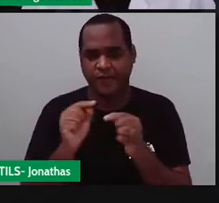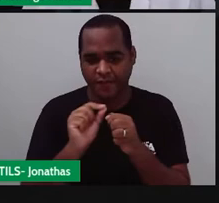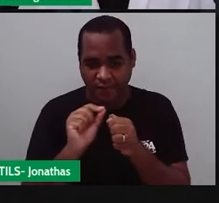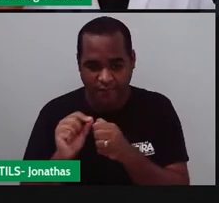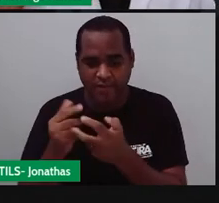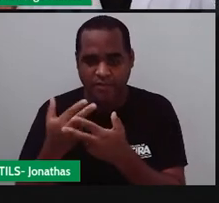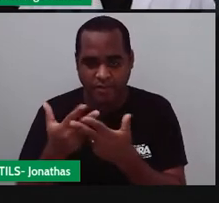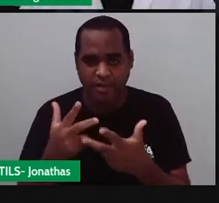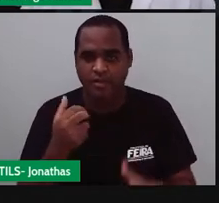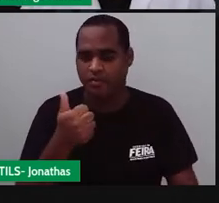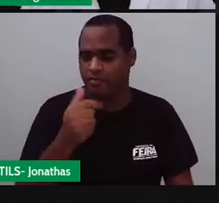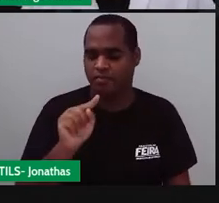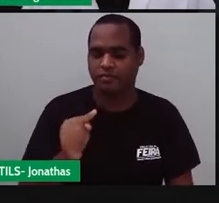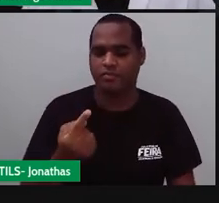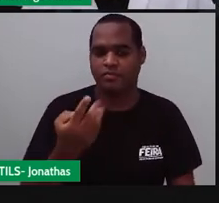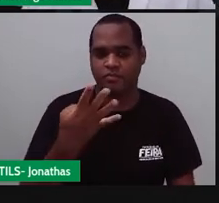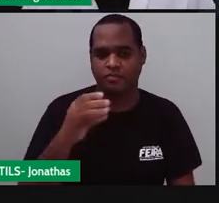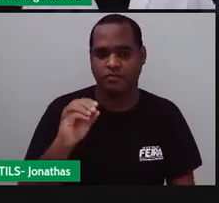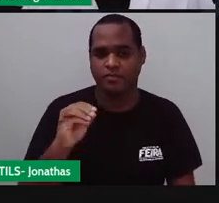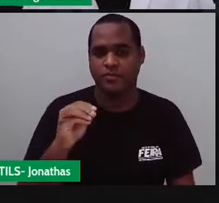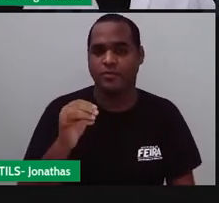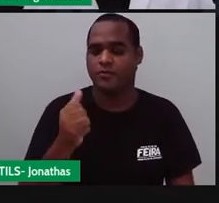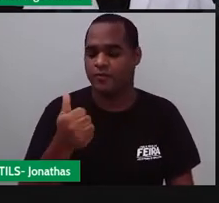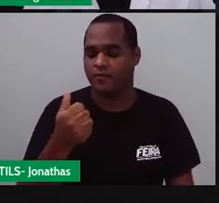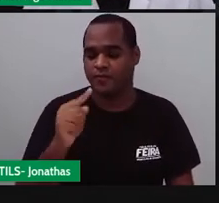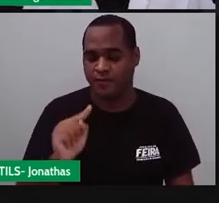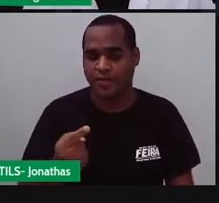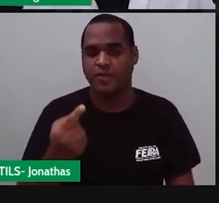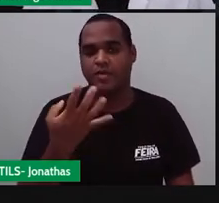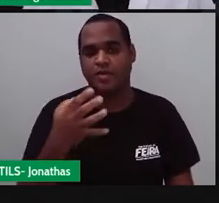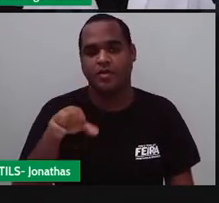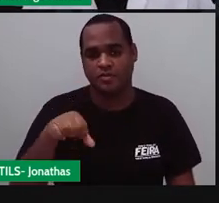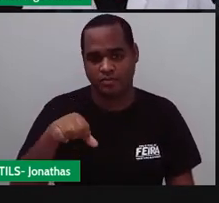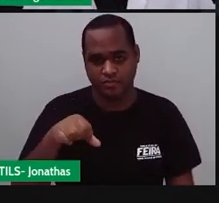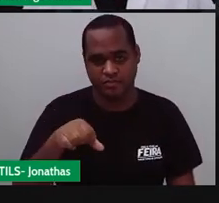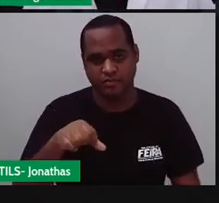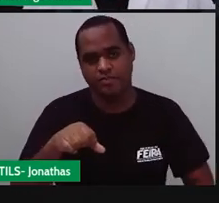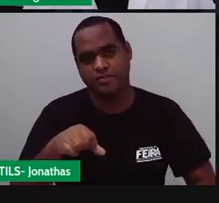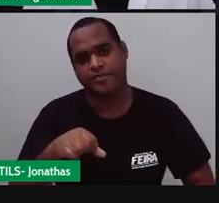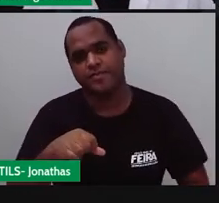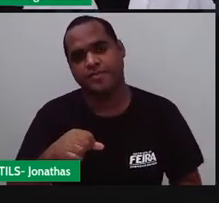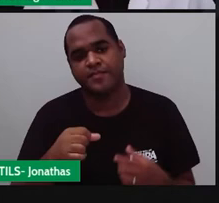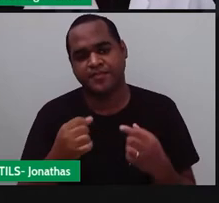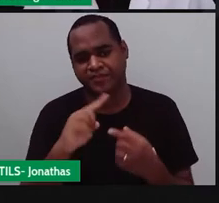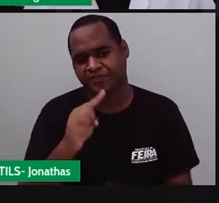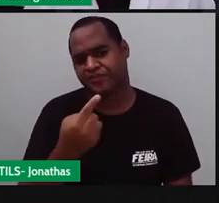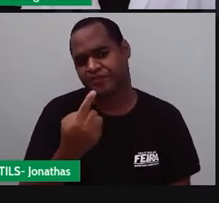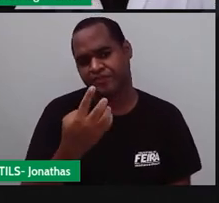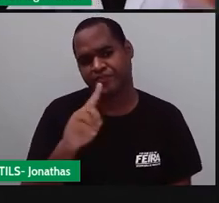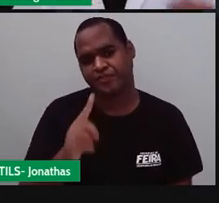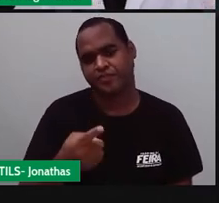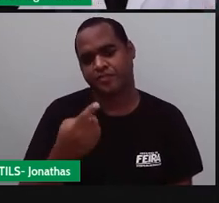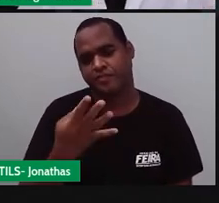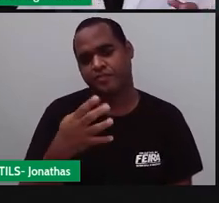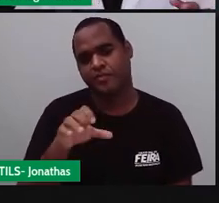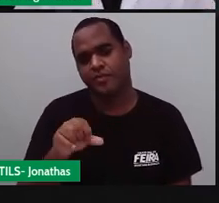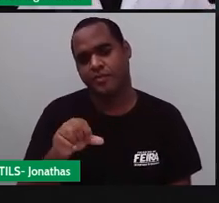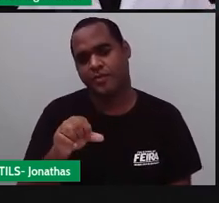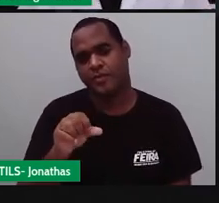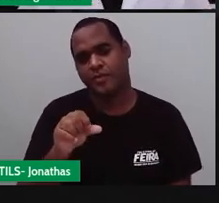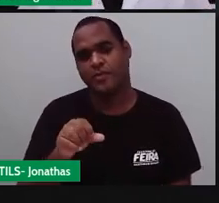,49. Olha só. 1,49. Bom,